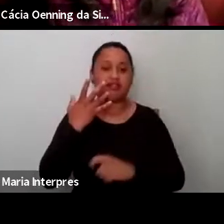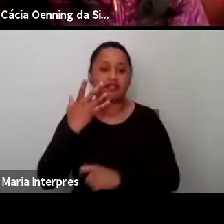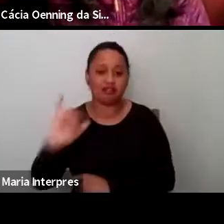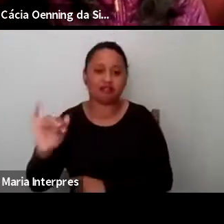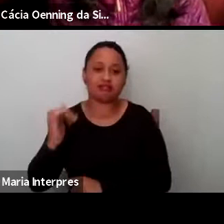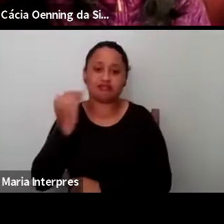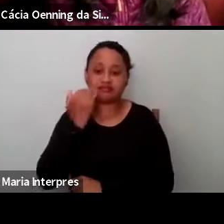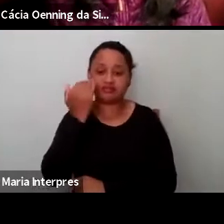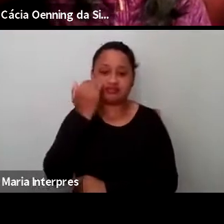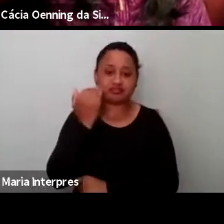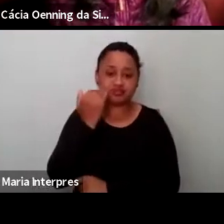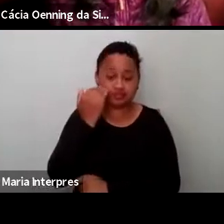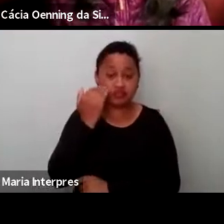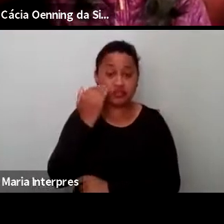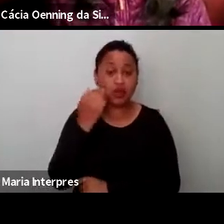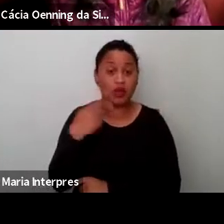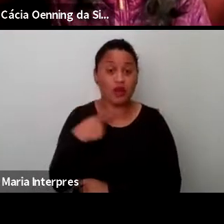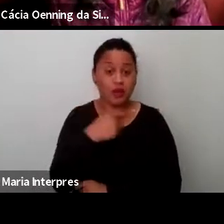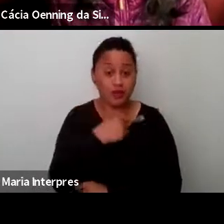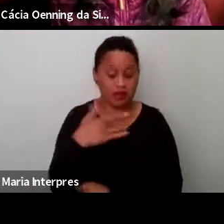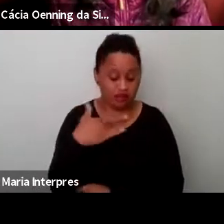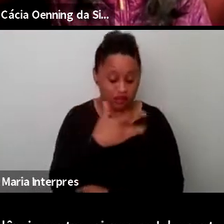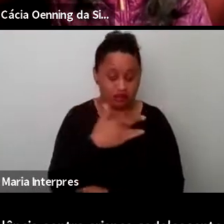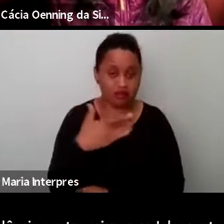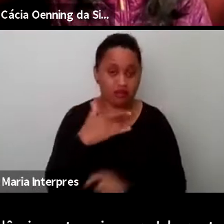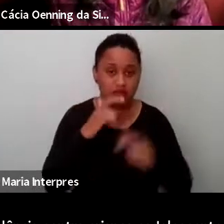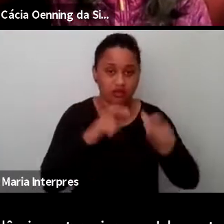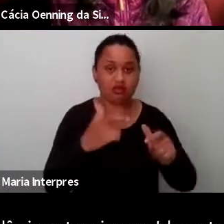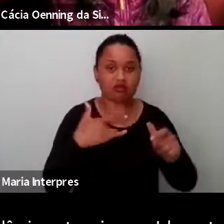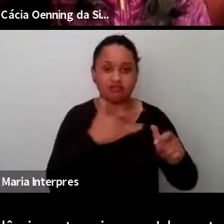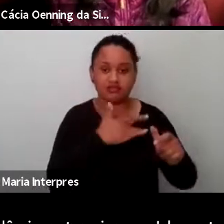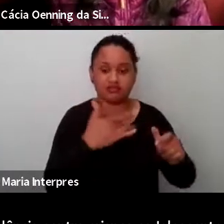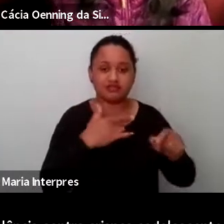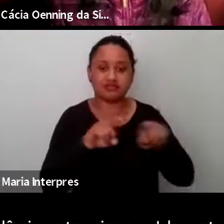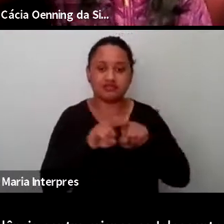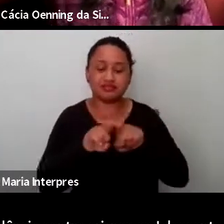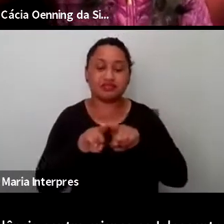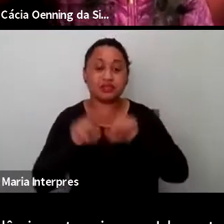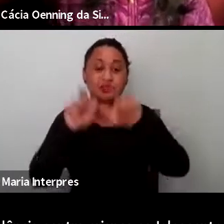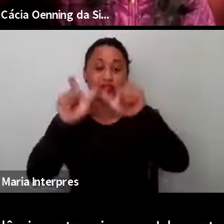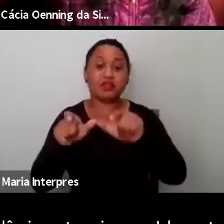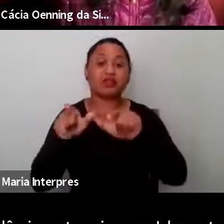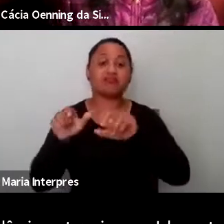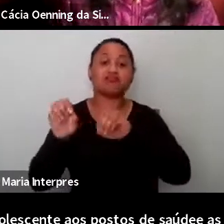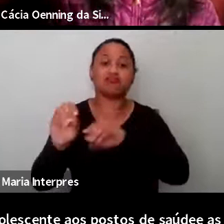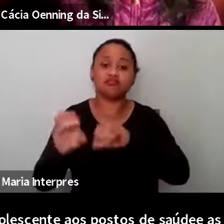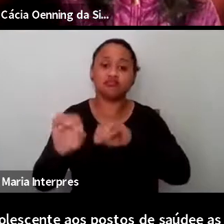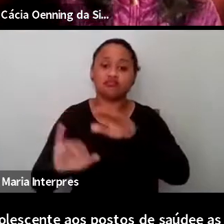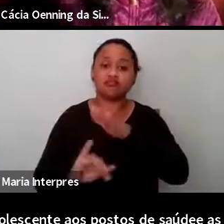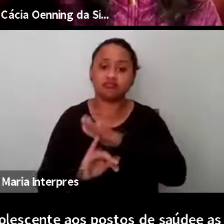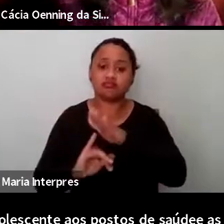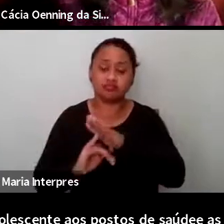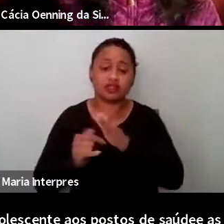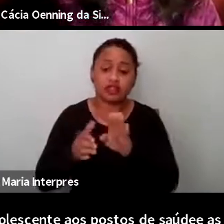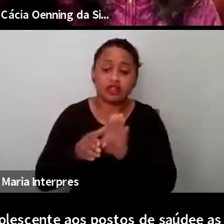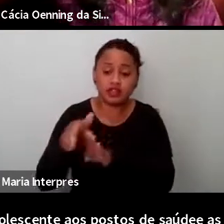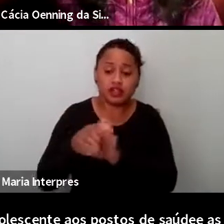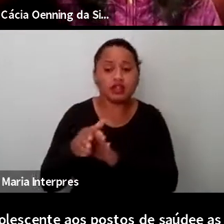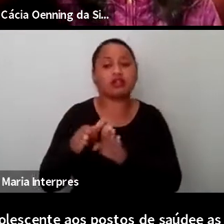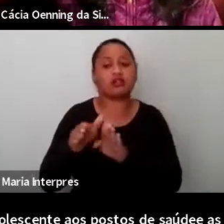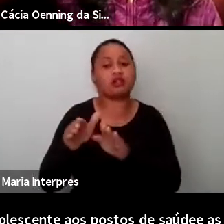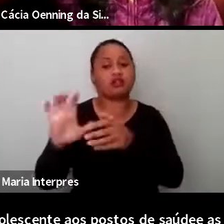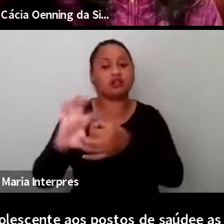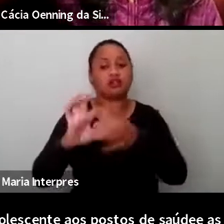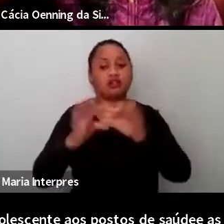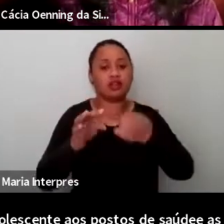aos postos de saúde e as instituições de educação que faziam muito o encaminhamento para essa rede de proteção de